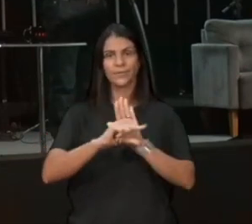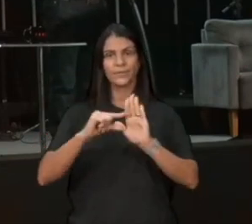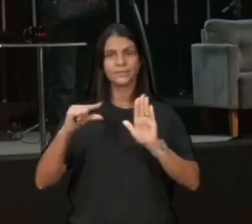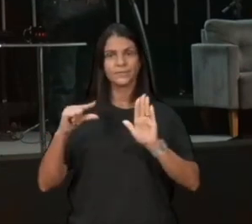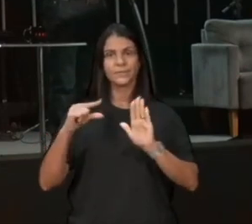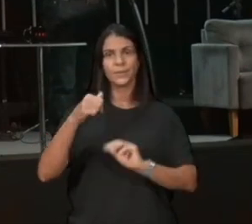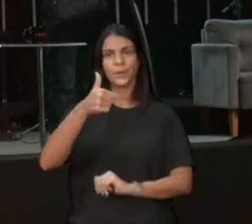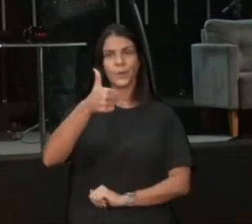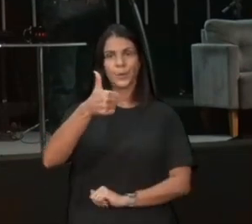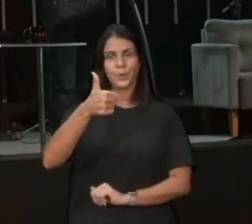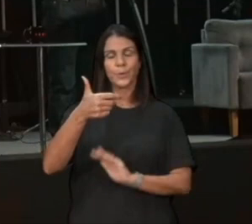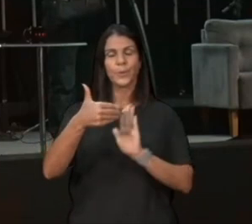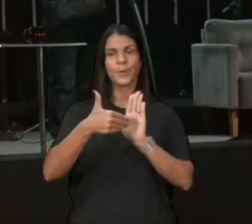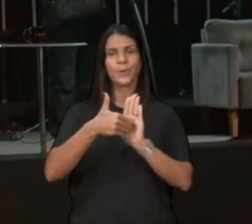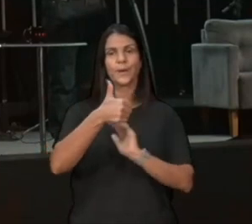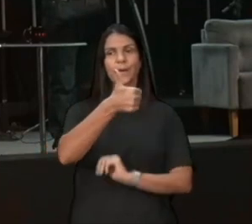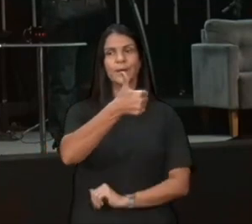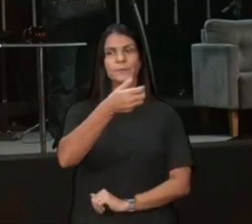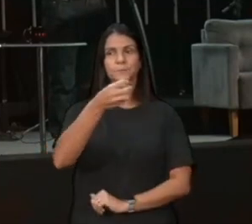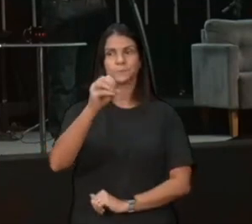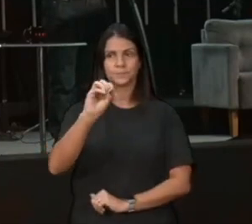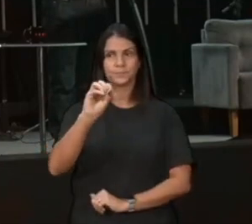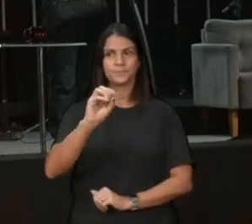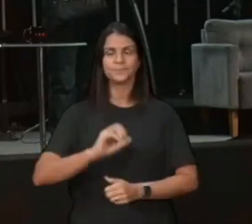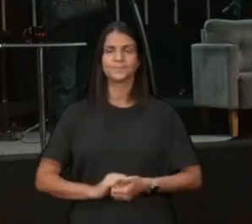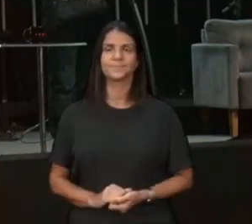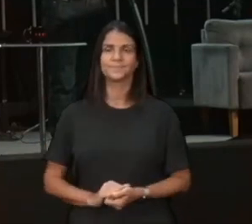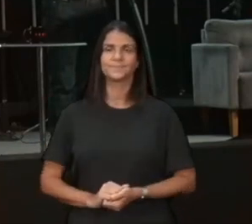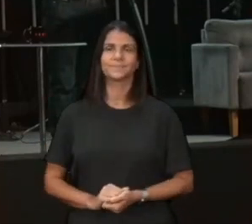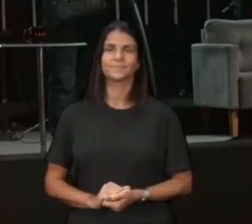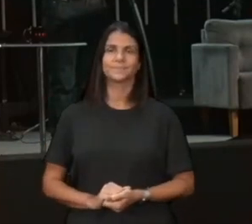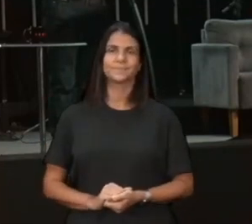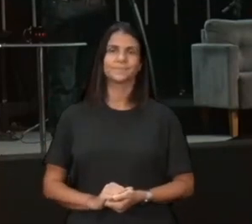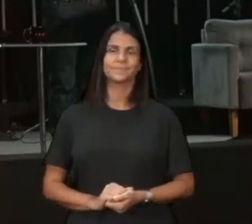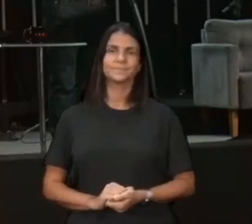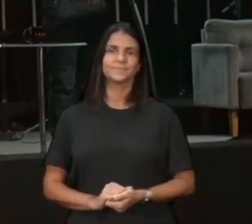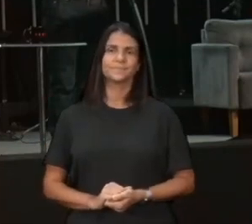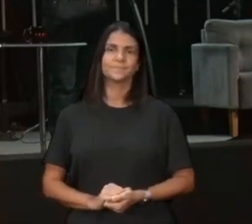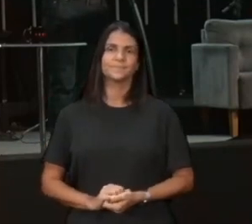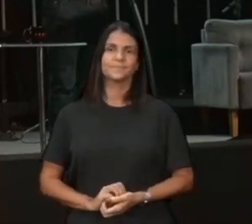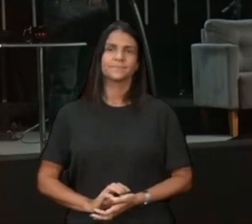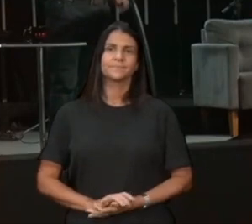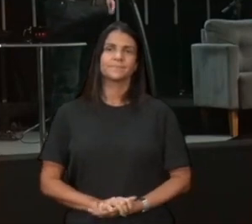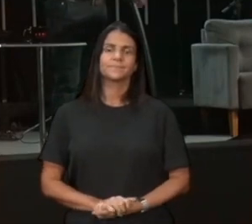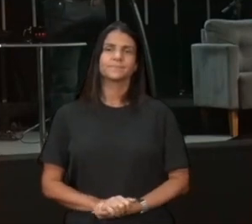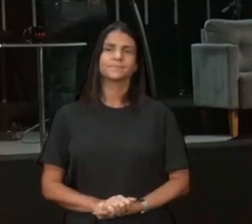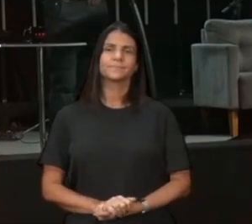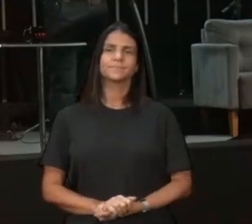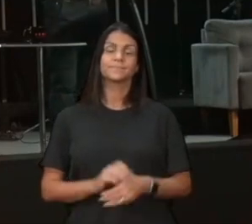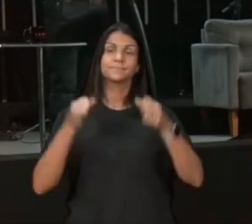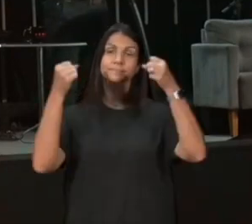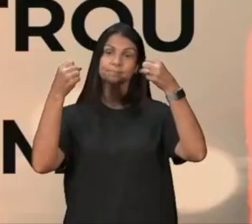do verso 1 a 10, diz